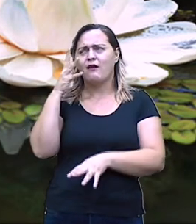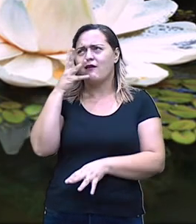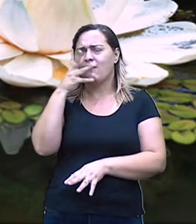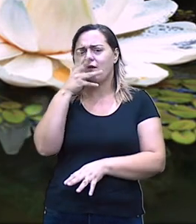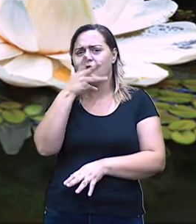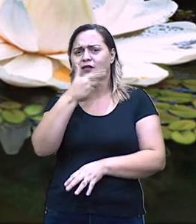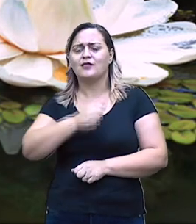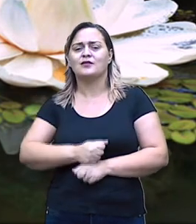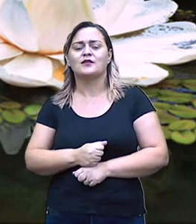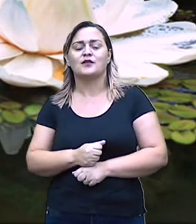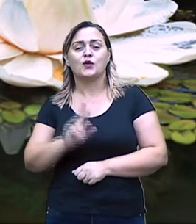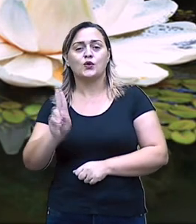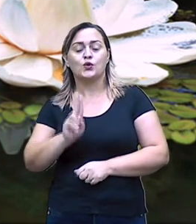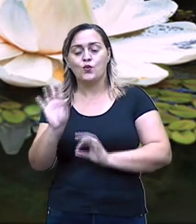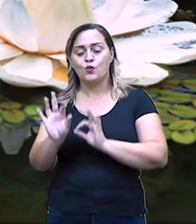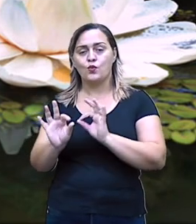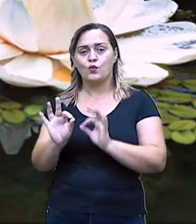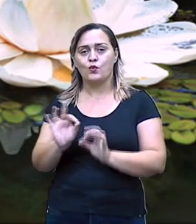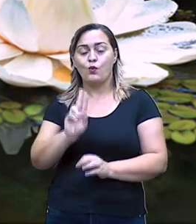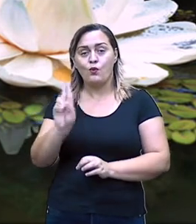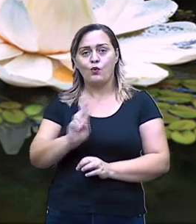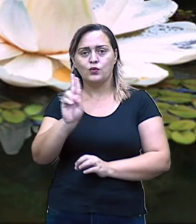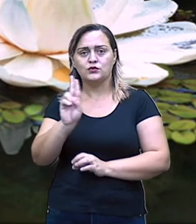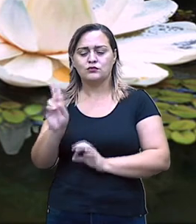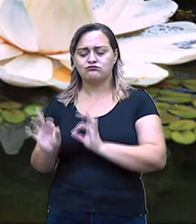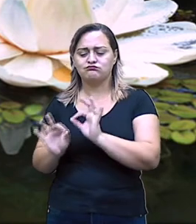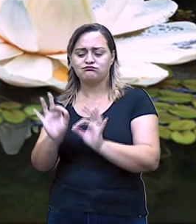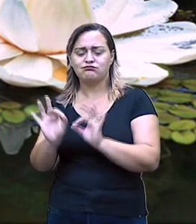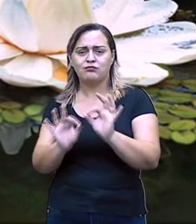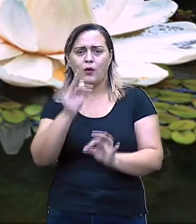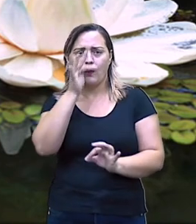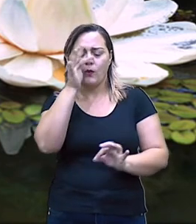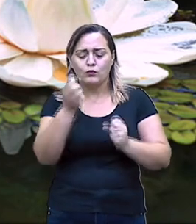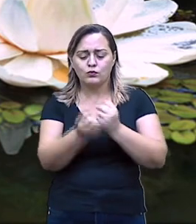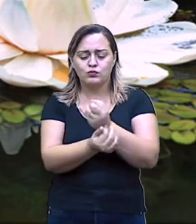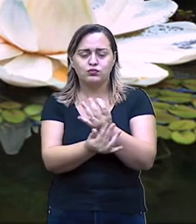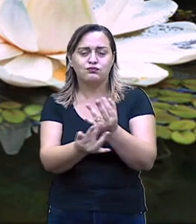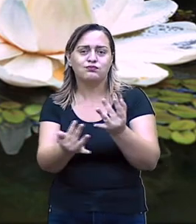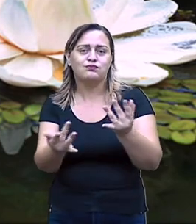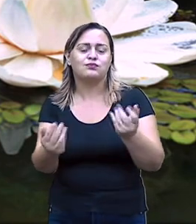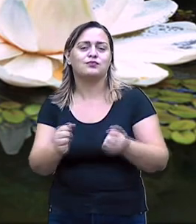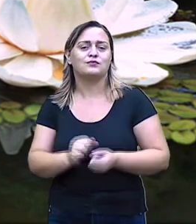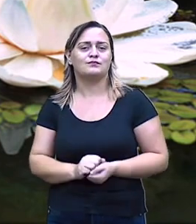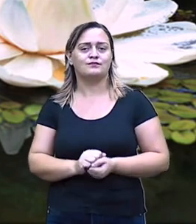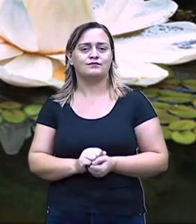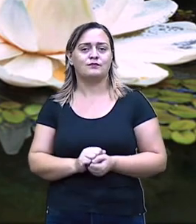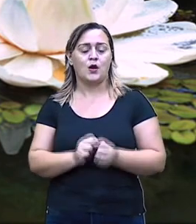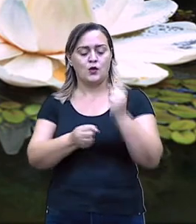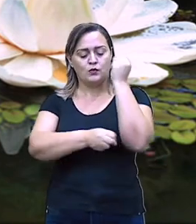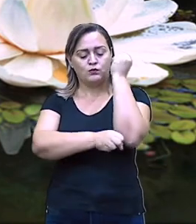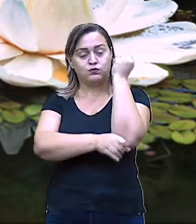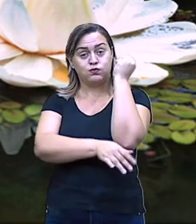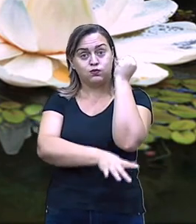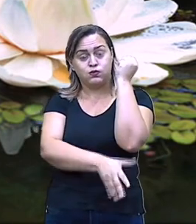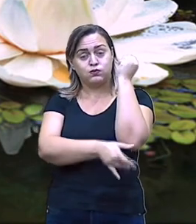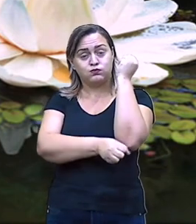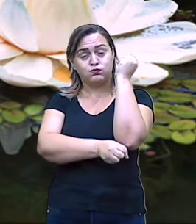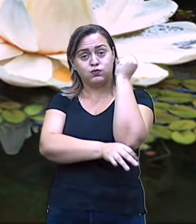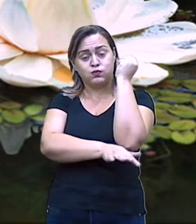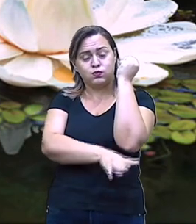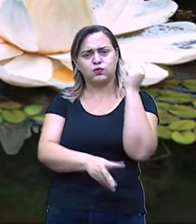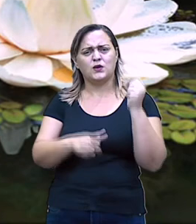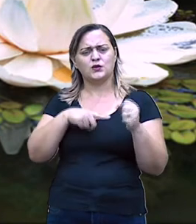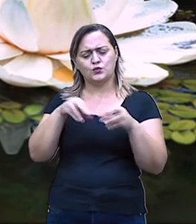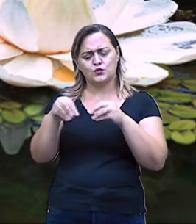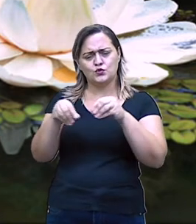usada para decorar lagos e jardins. As raízes da Vitória Régia soltam o suco que os índios usam